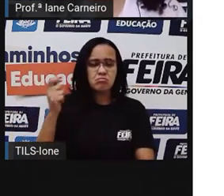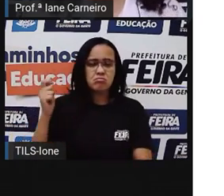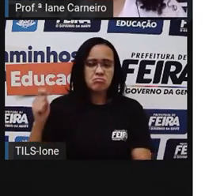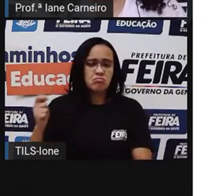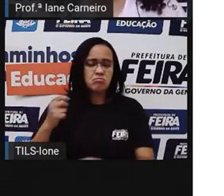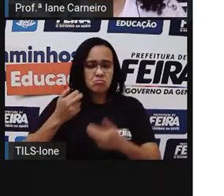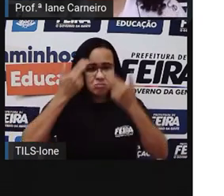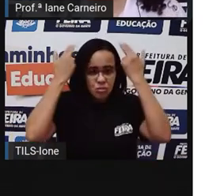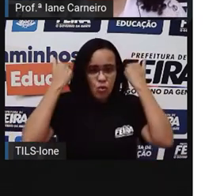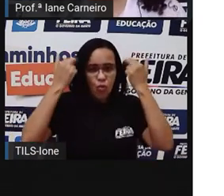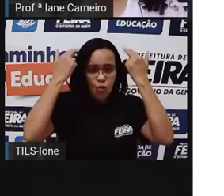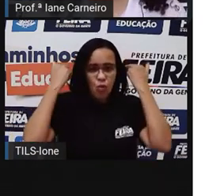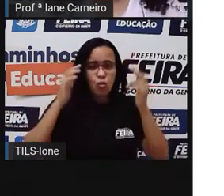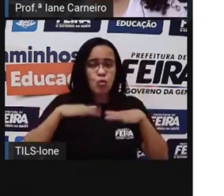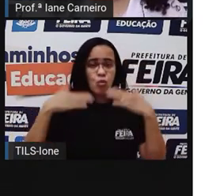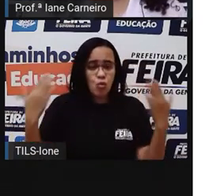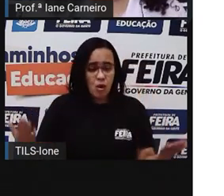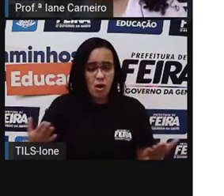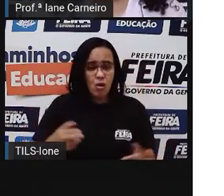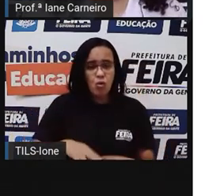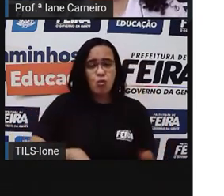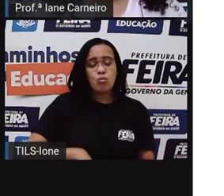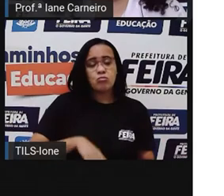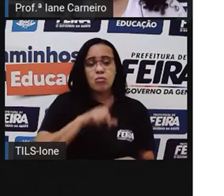A mula sem cabeça? Ou iara?